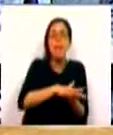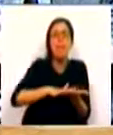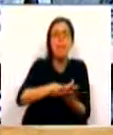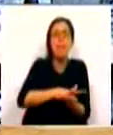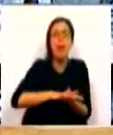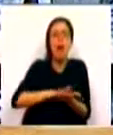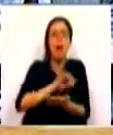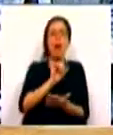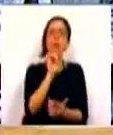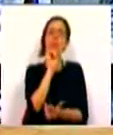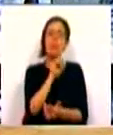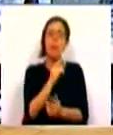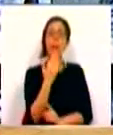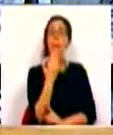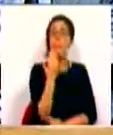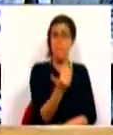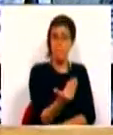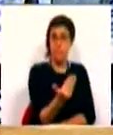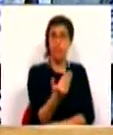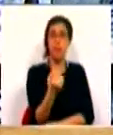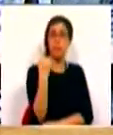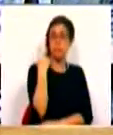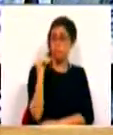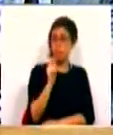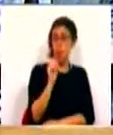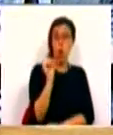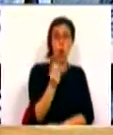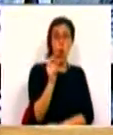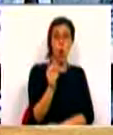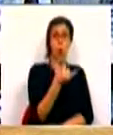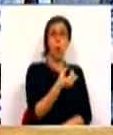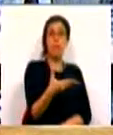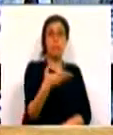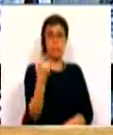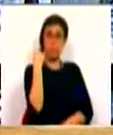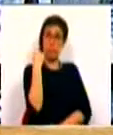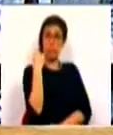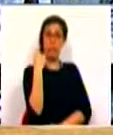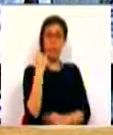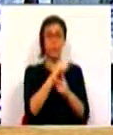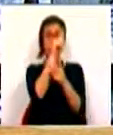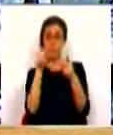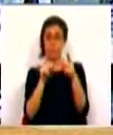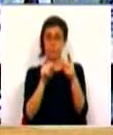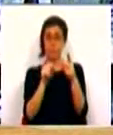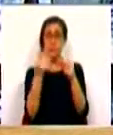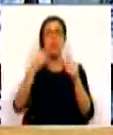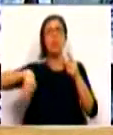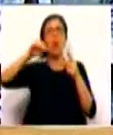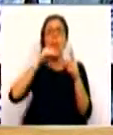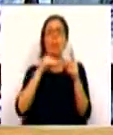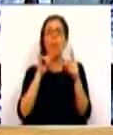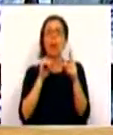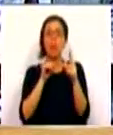que pode ser requerida desde o passado mês de outubro de 2017. A segunda, o complemento,